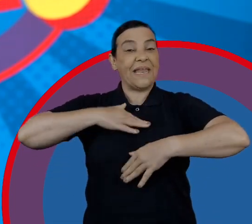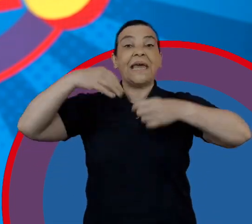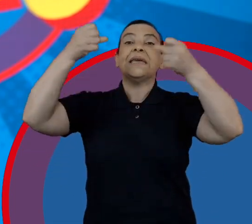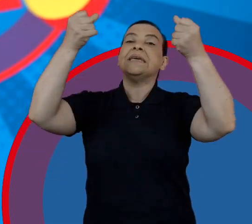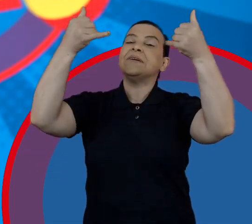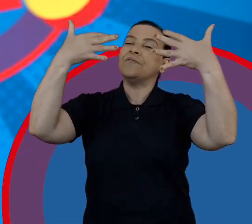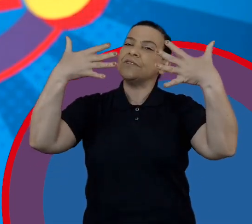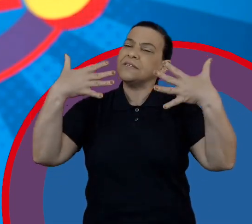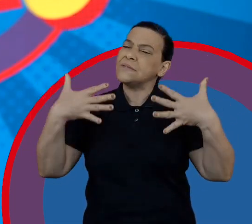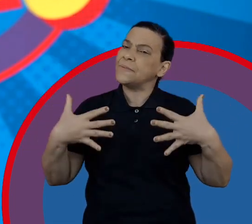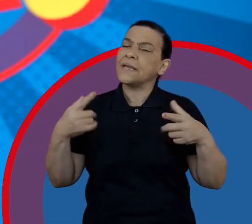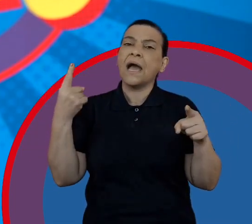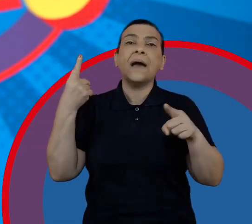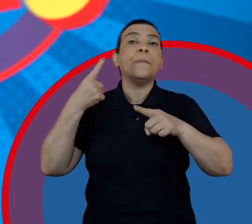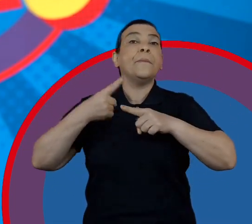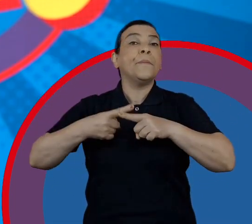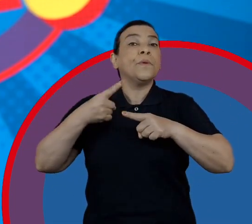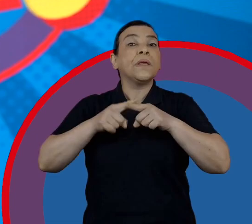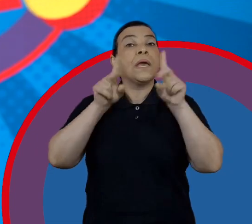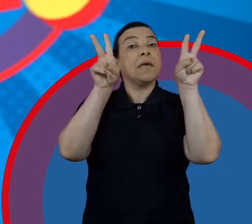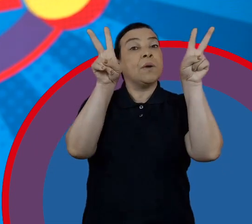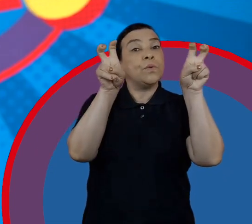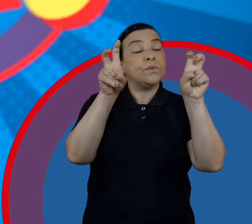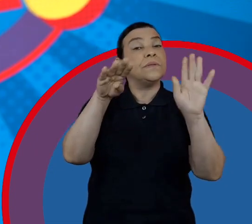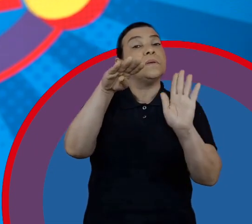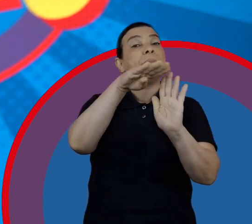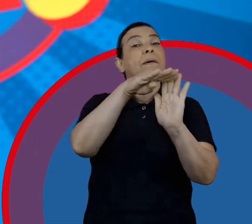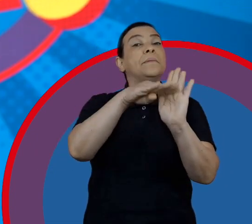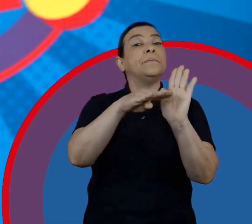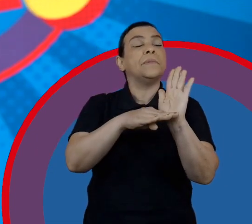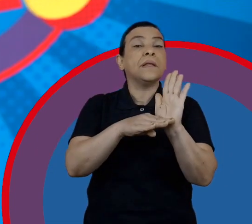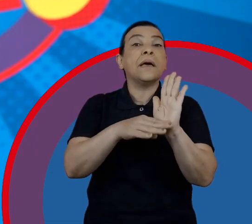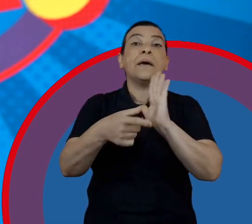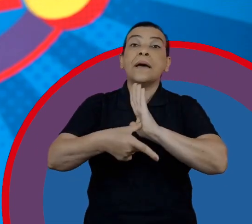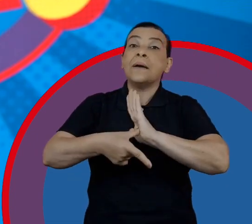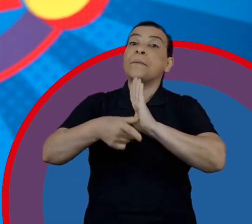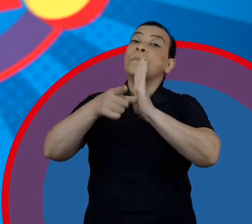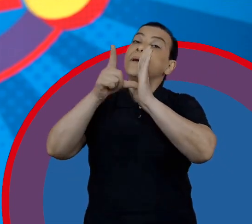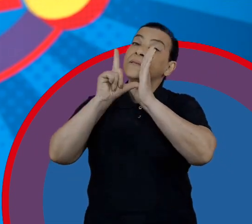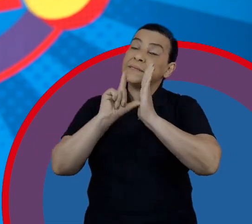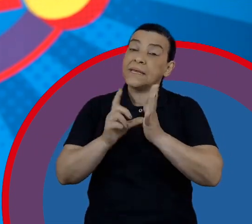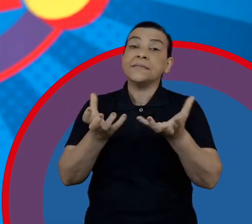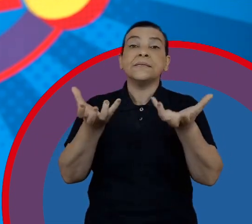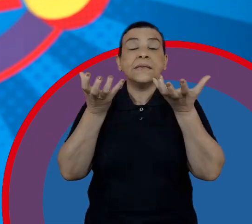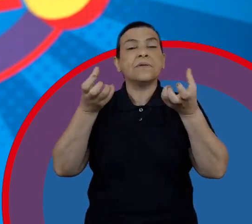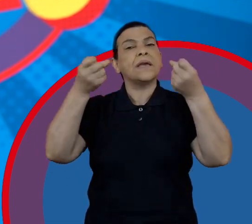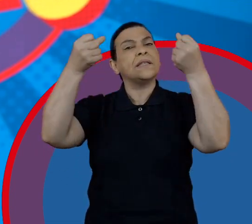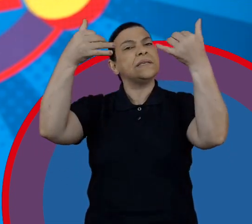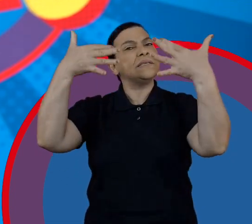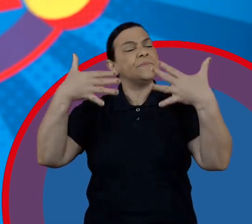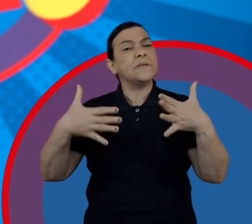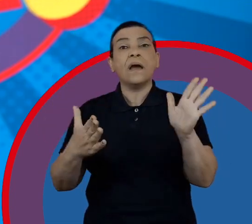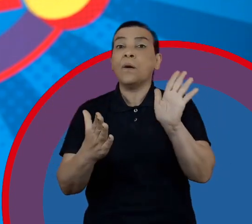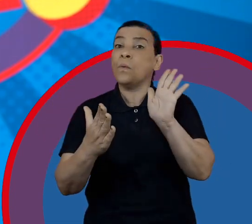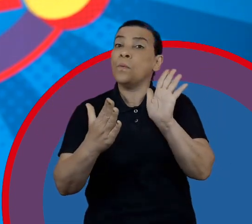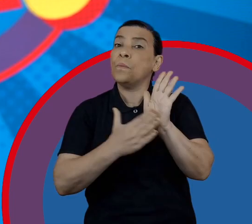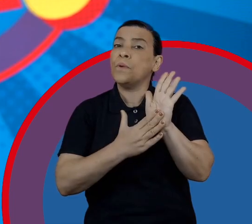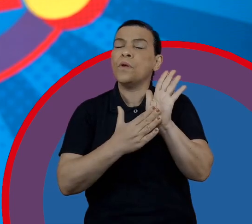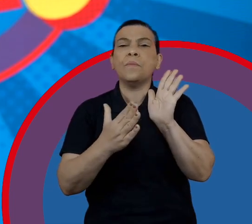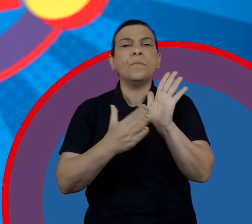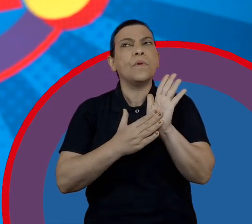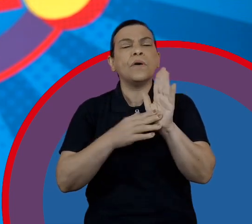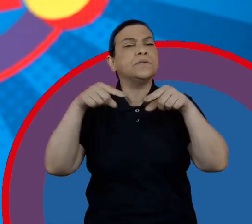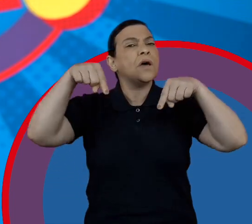que eu vou te contar um pouquinho mais por que que estamos falando desse programa, mas antes disso eu quero te explicar o